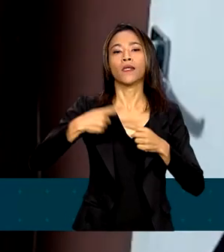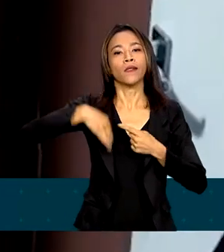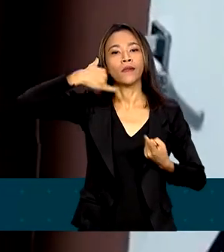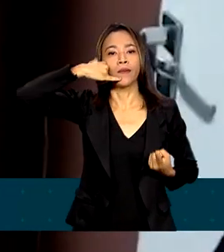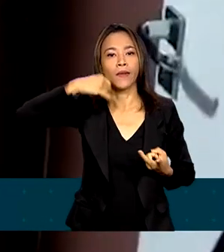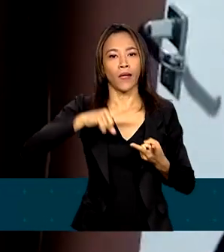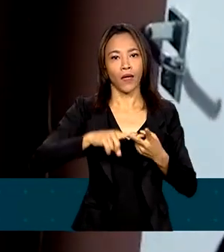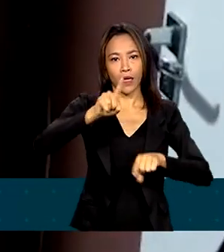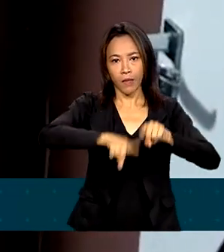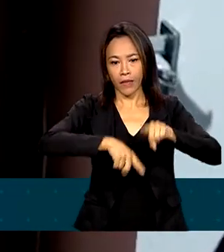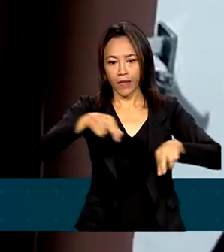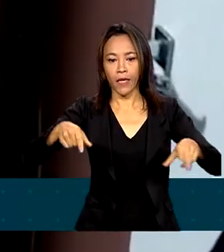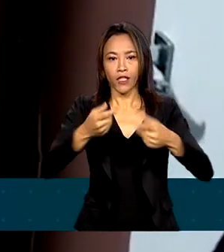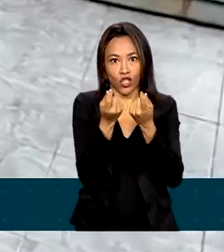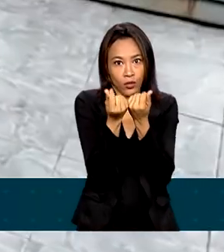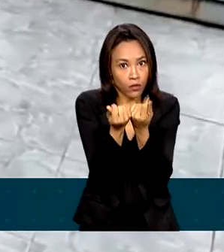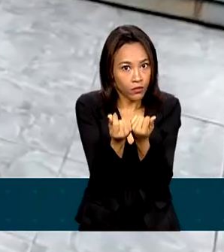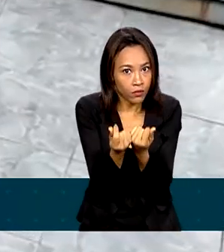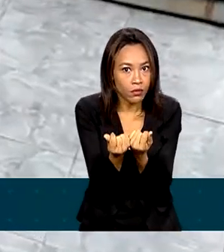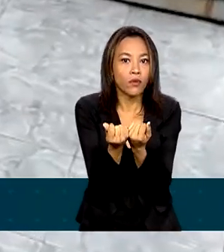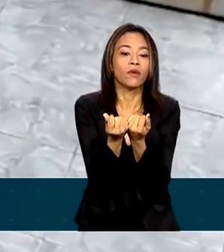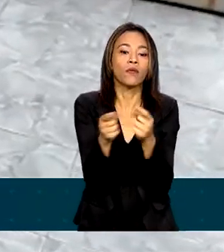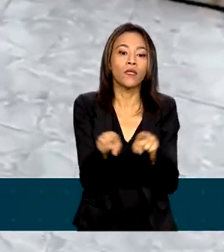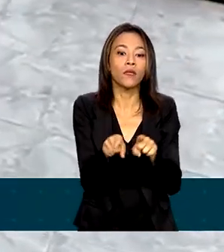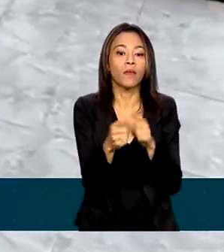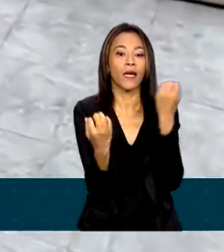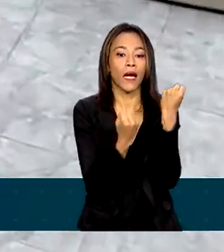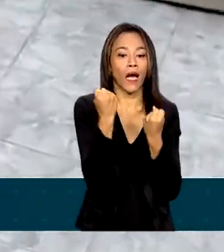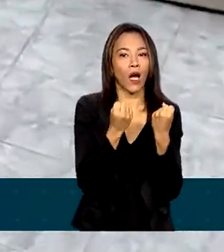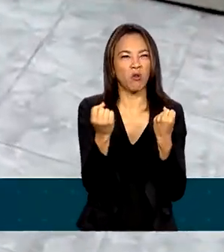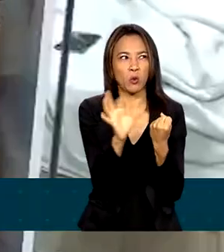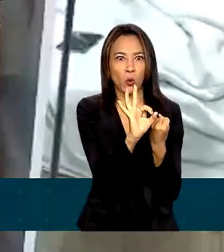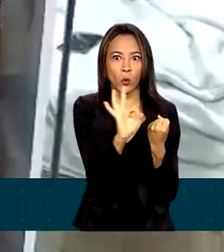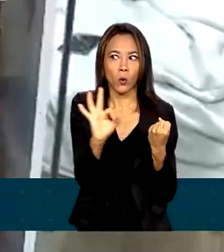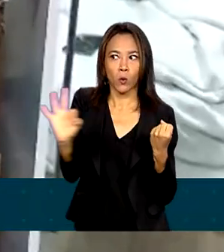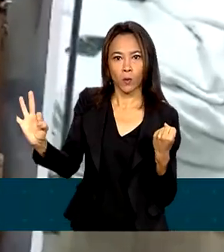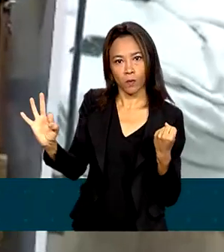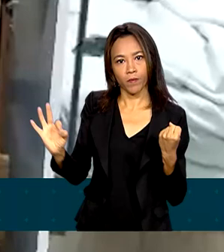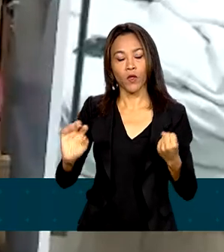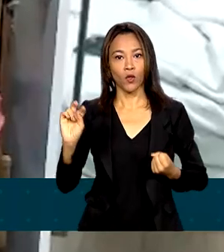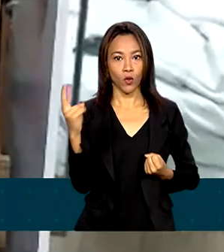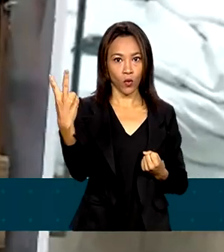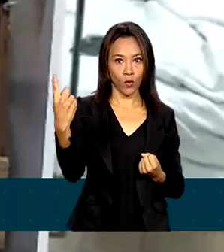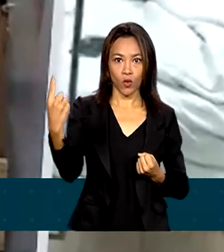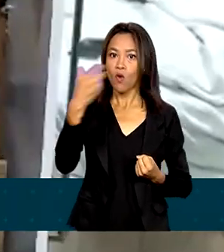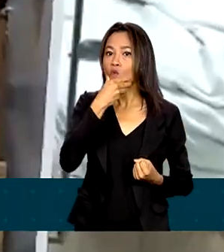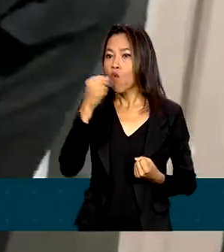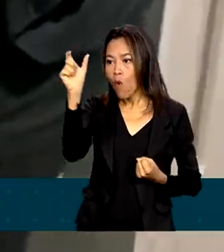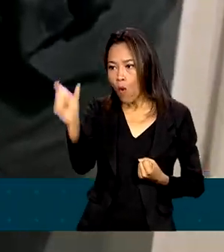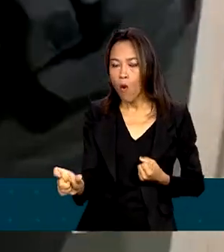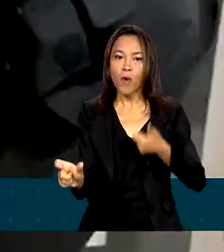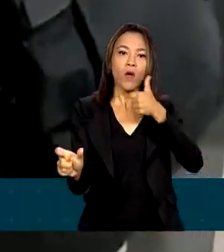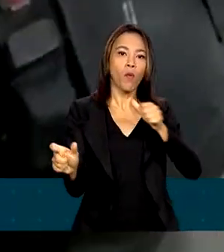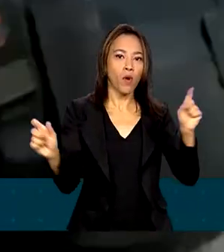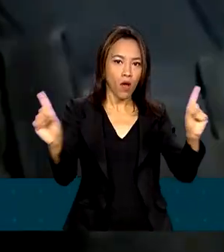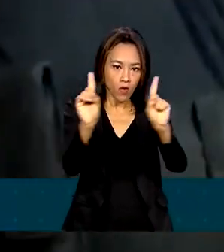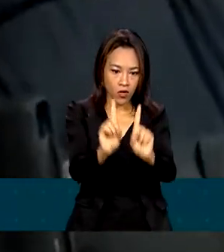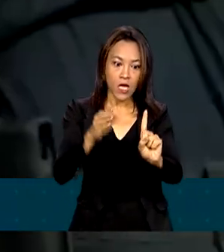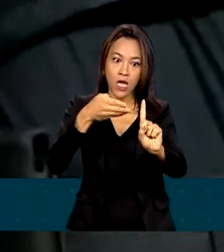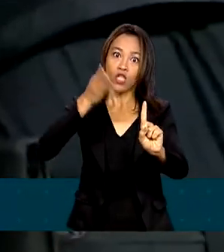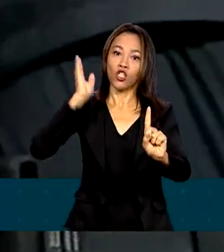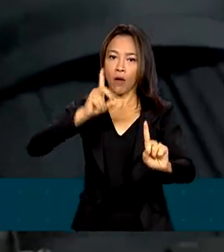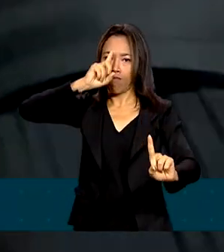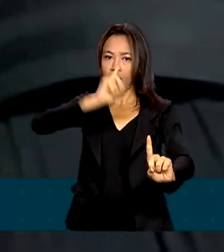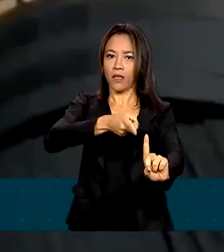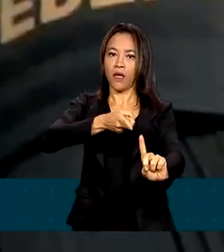eletrônicos, dinheiro e espécie e carros de luxo. Dois aliciadores, um homem e uma mulher, que já estão com